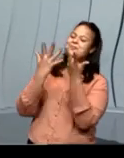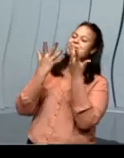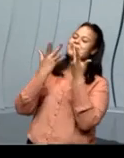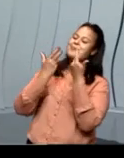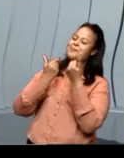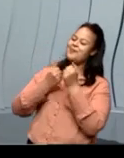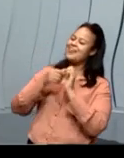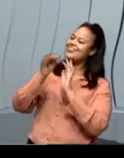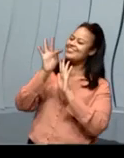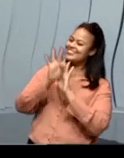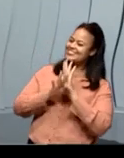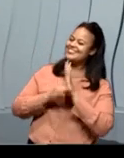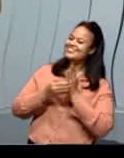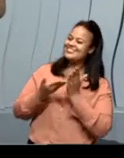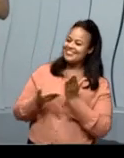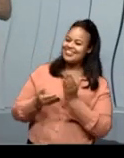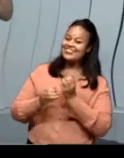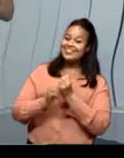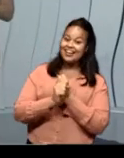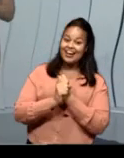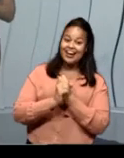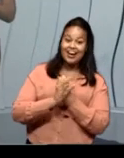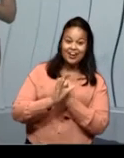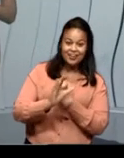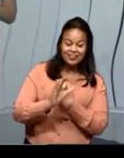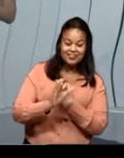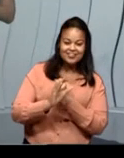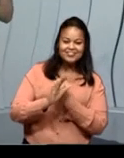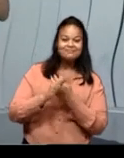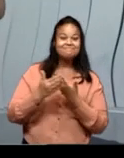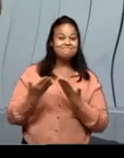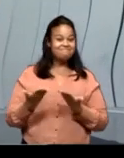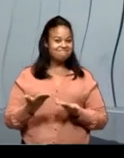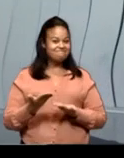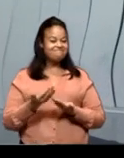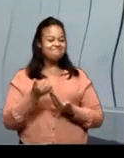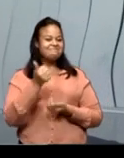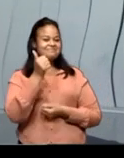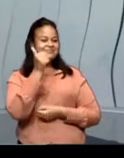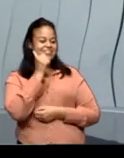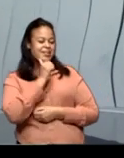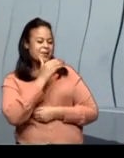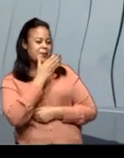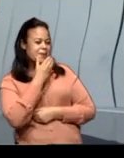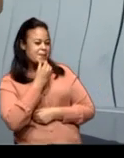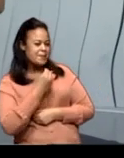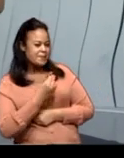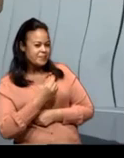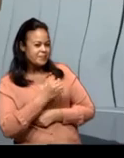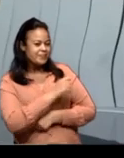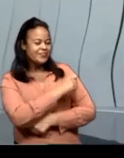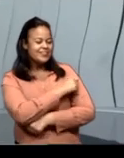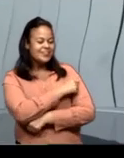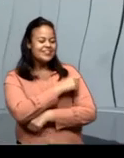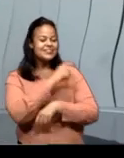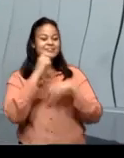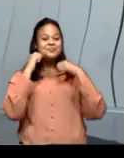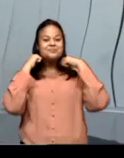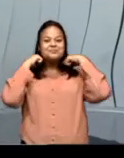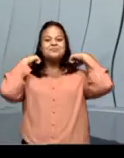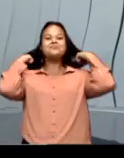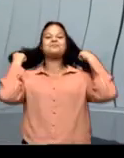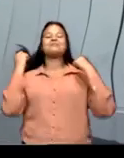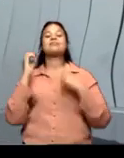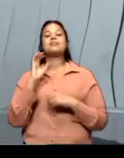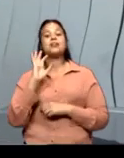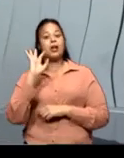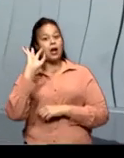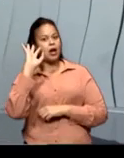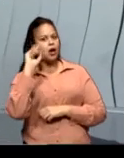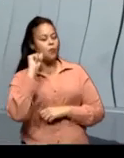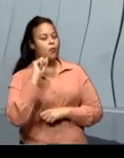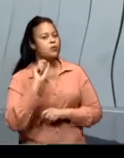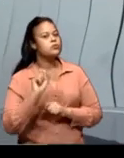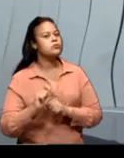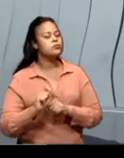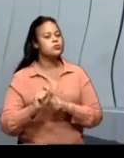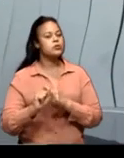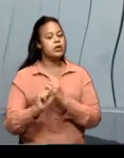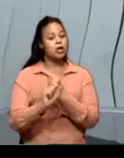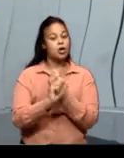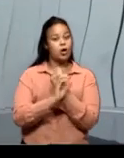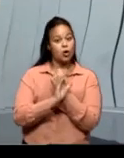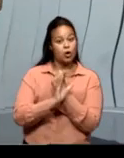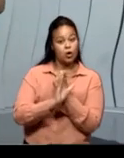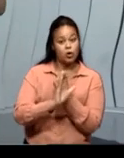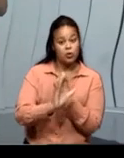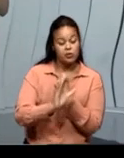não é? E aí, aluna e aluna do terceiro ano, eu acho que essa crônica aqui, daqui a pouco eu vou falar com mais